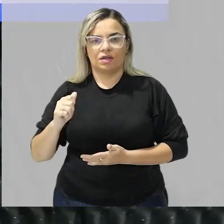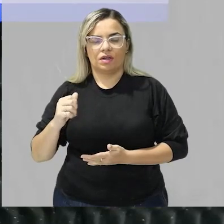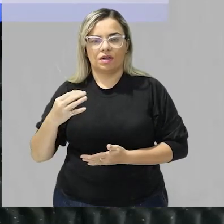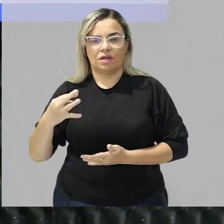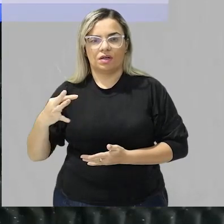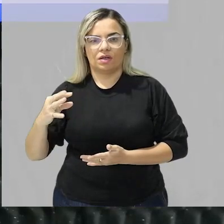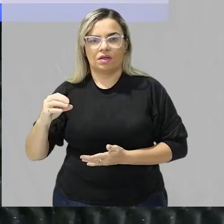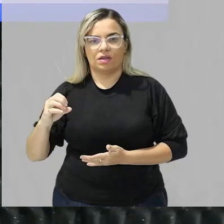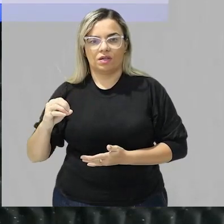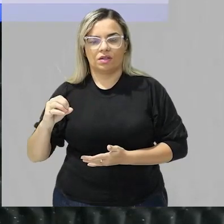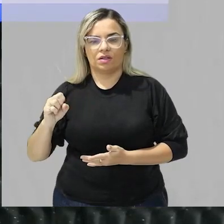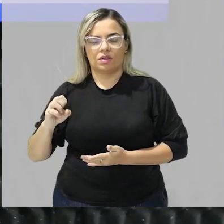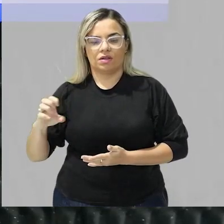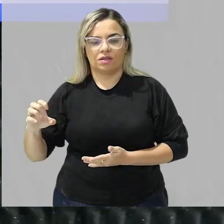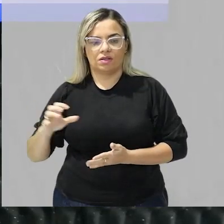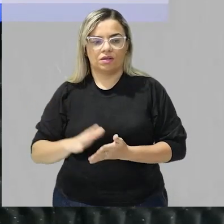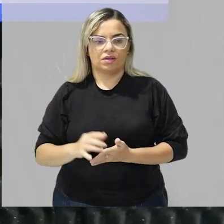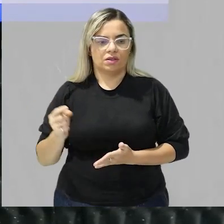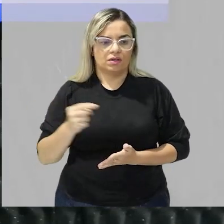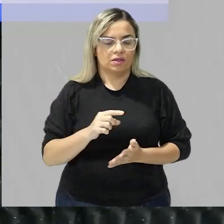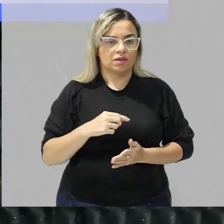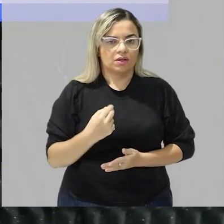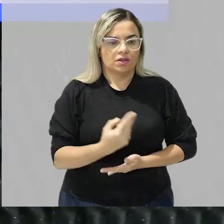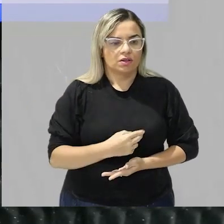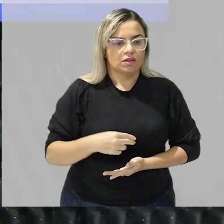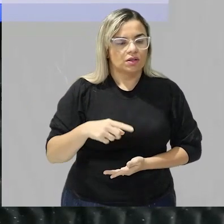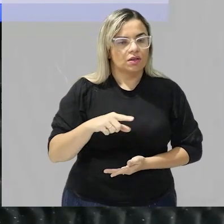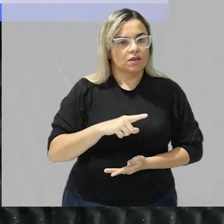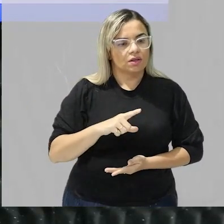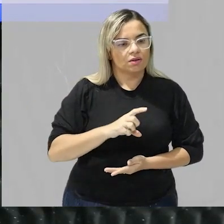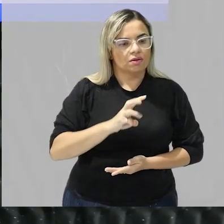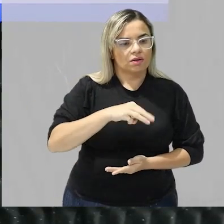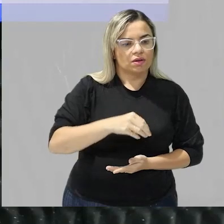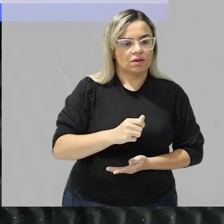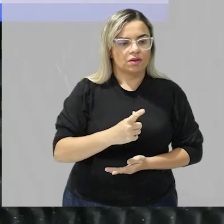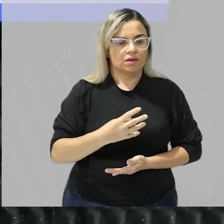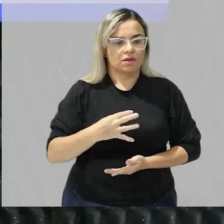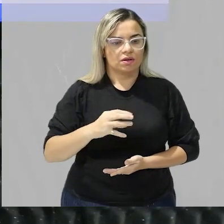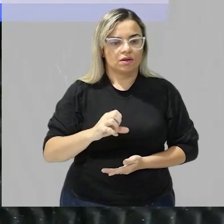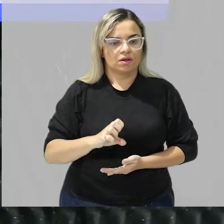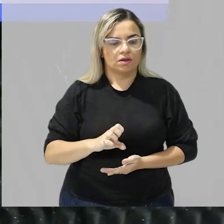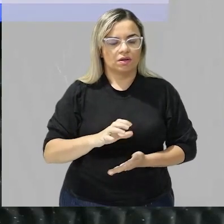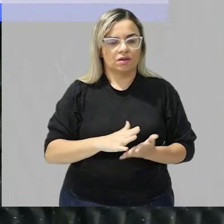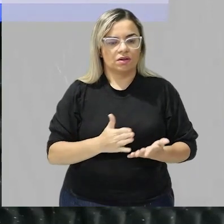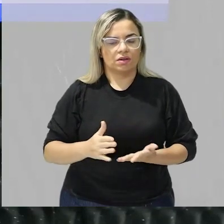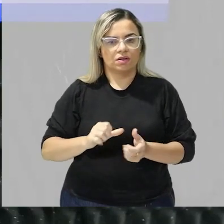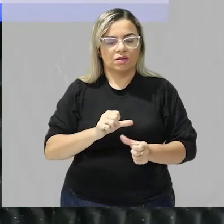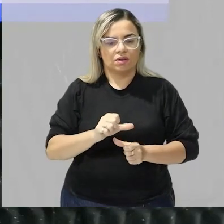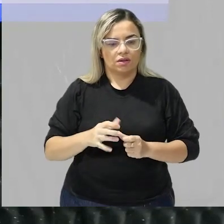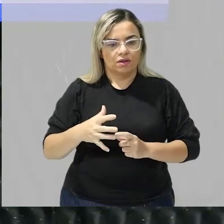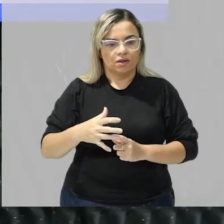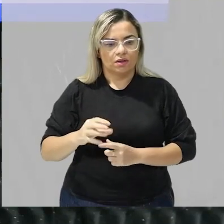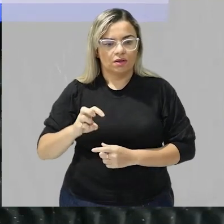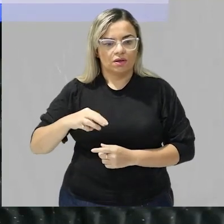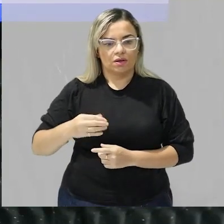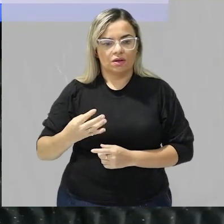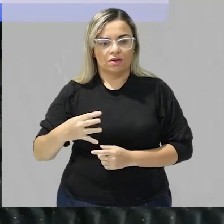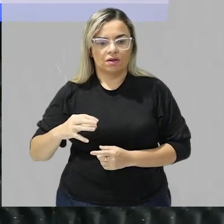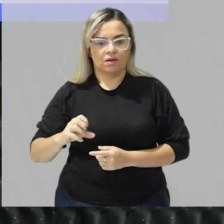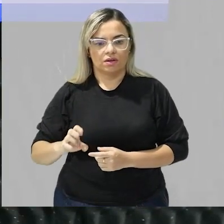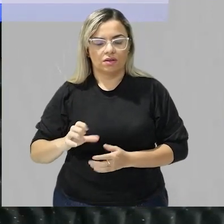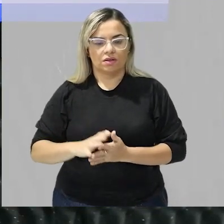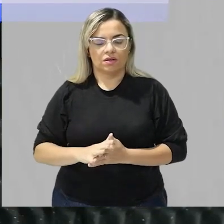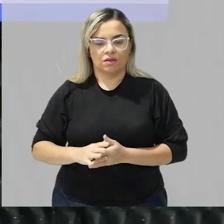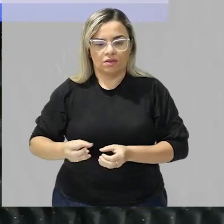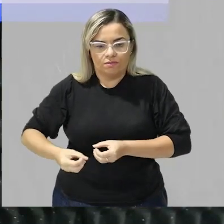e aqui nós temos a maltose que vai sofrer a atuação da maltase e sendo quebrada em glicose